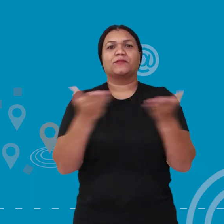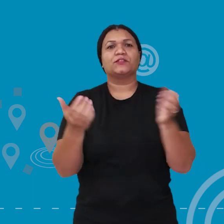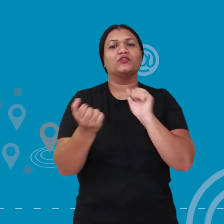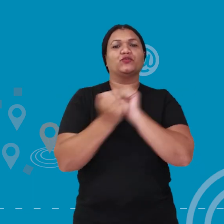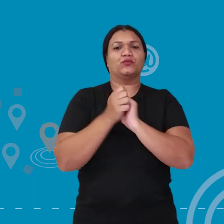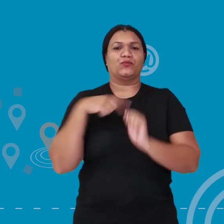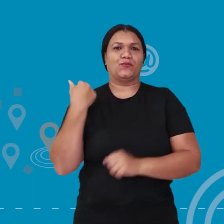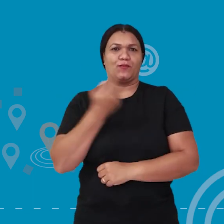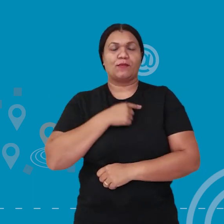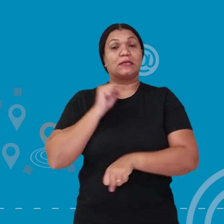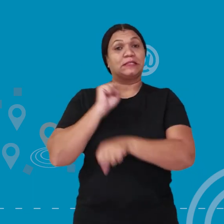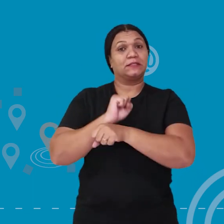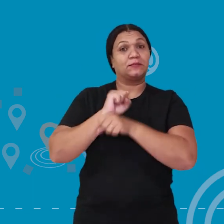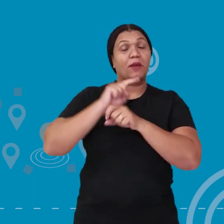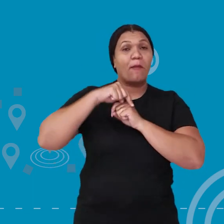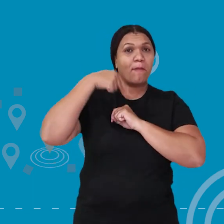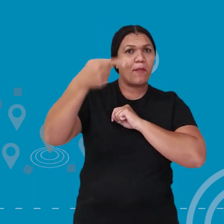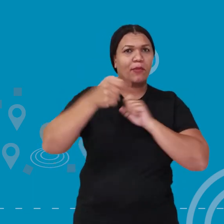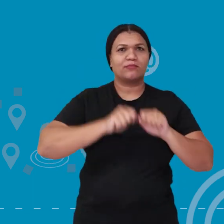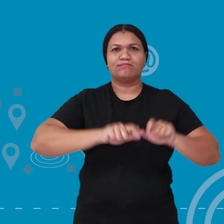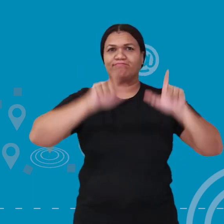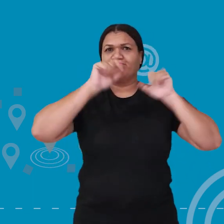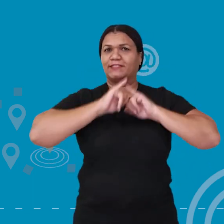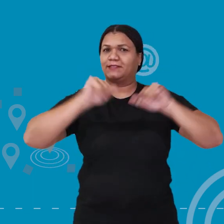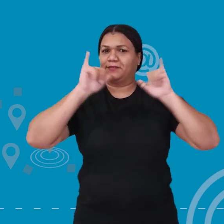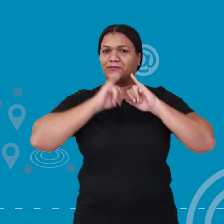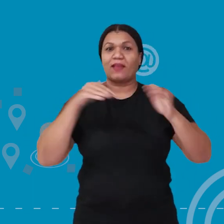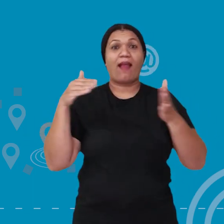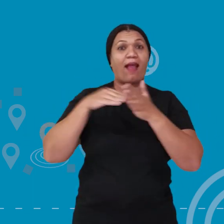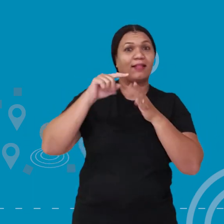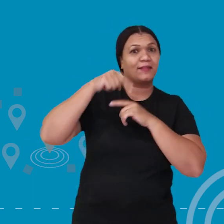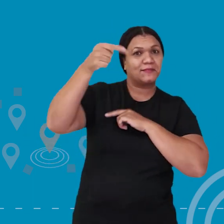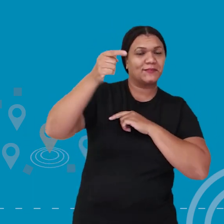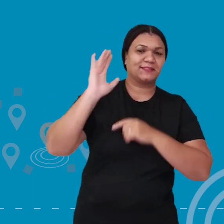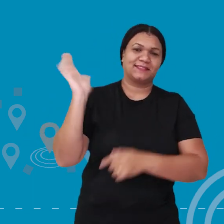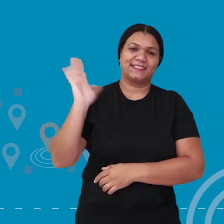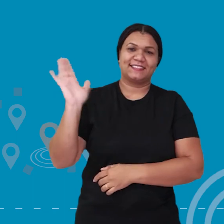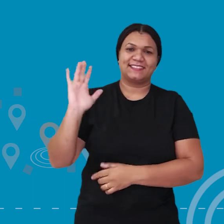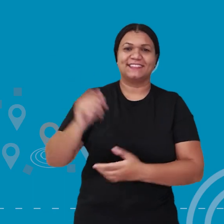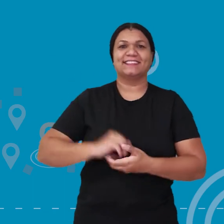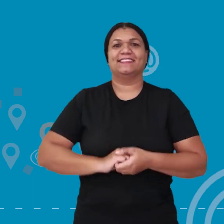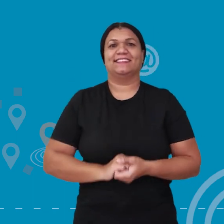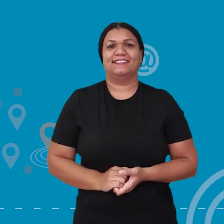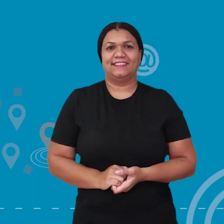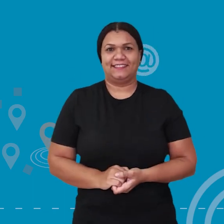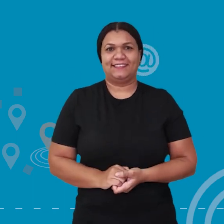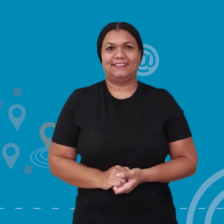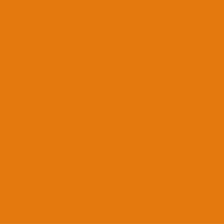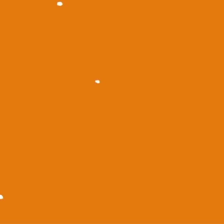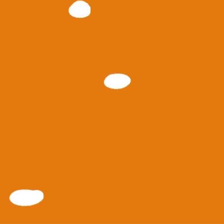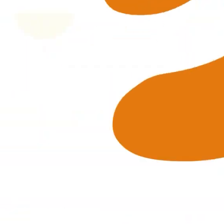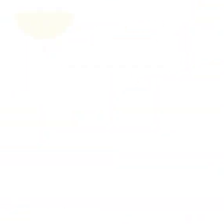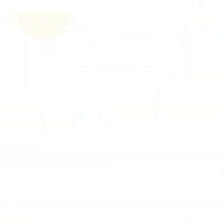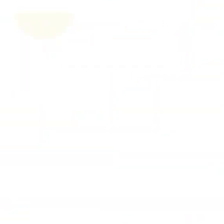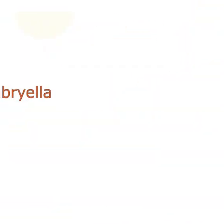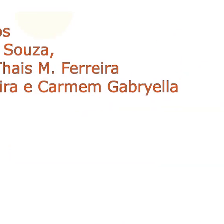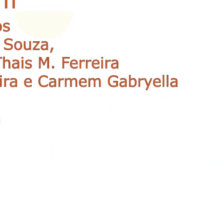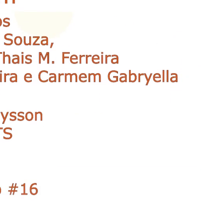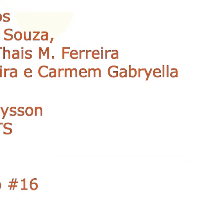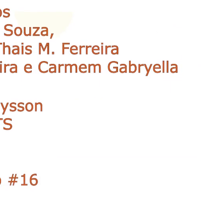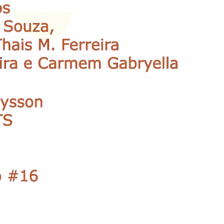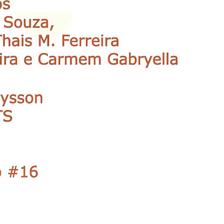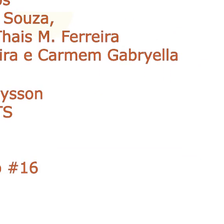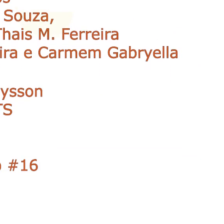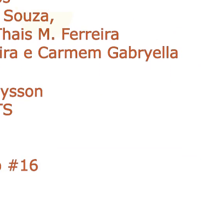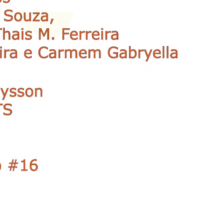a você que esteve conosco e te espero no próximo Informando. Até lá! Tchau, tchau! Tchau,